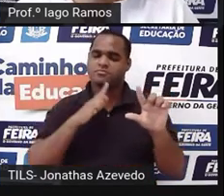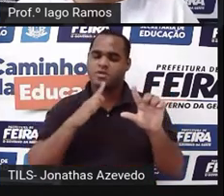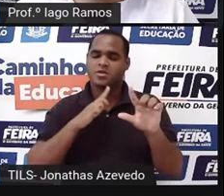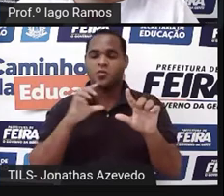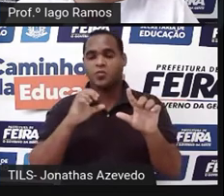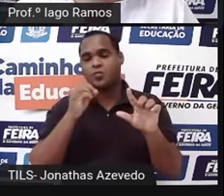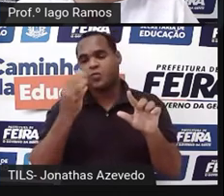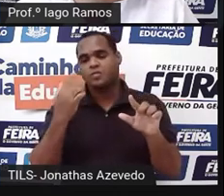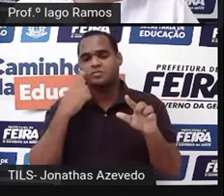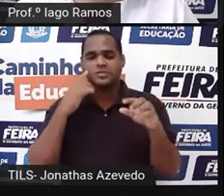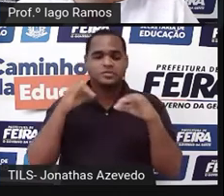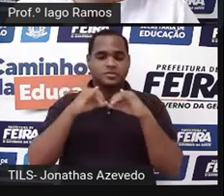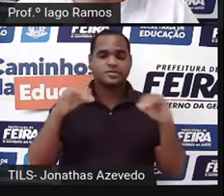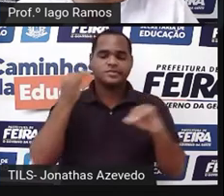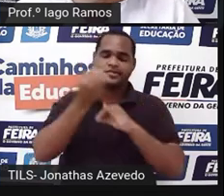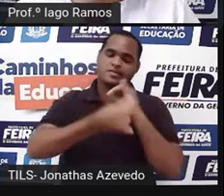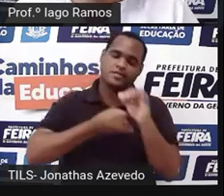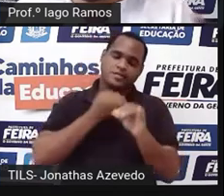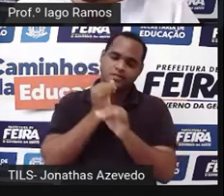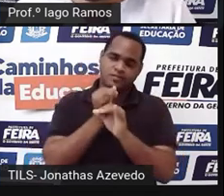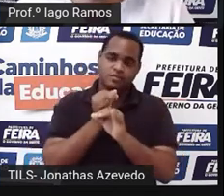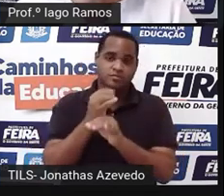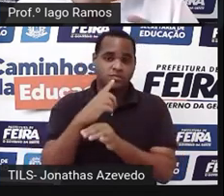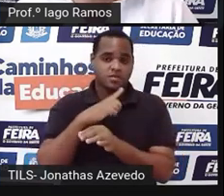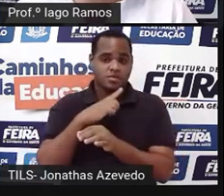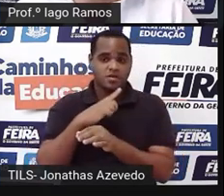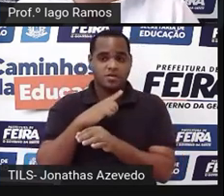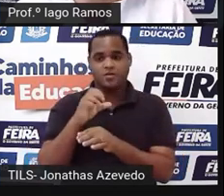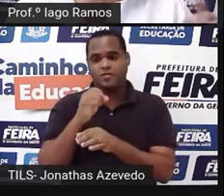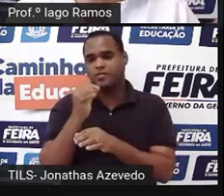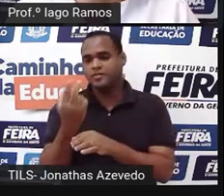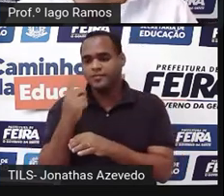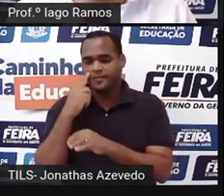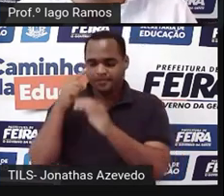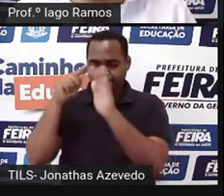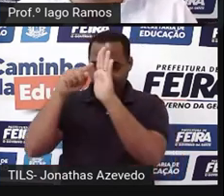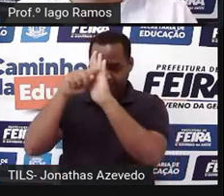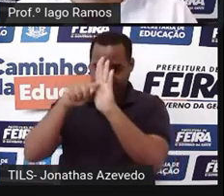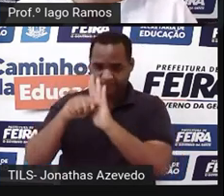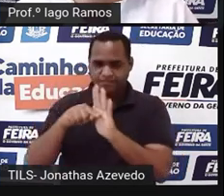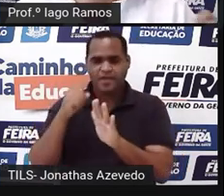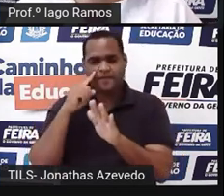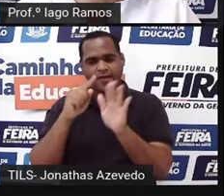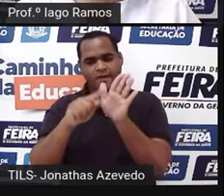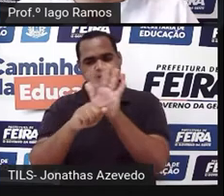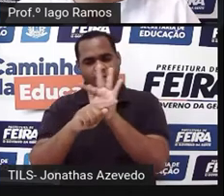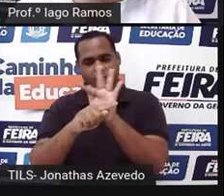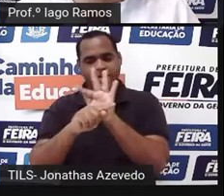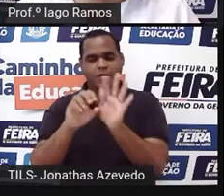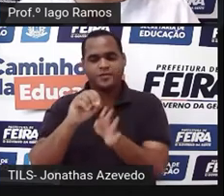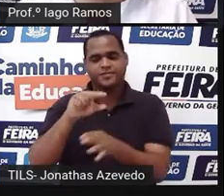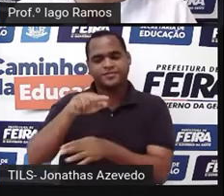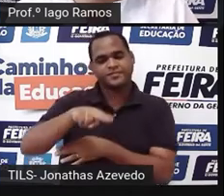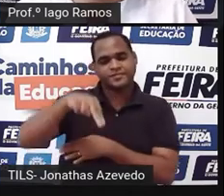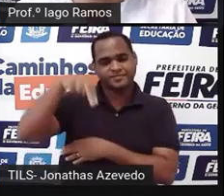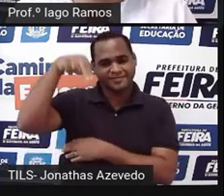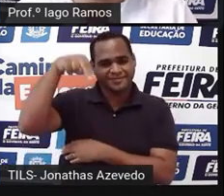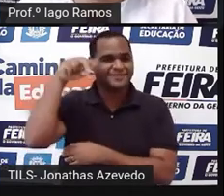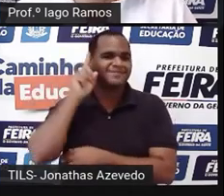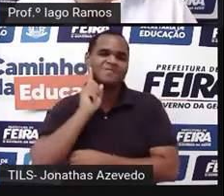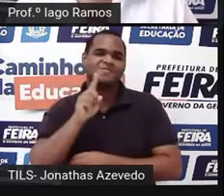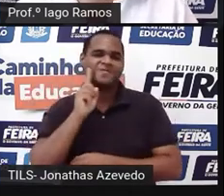talvez em alguma notícia na internet, ou até assistindo um filme ou um episódio de série norte